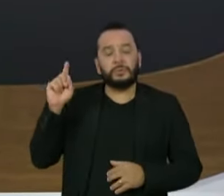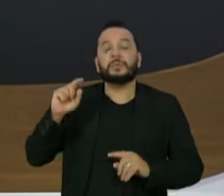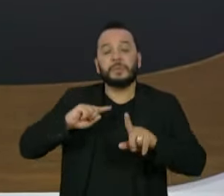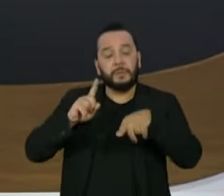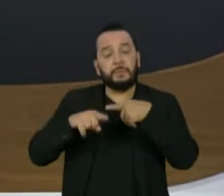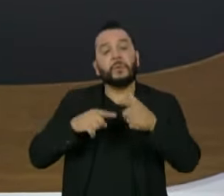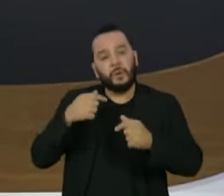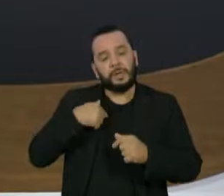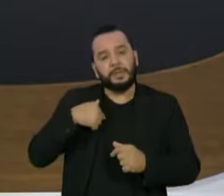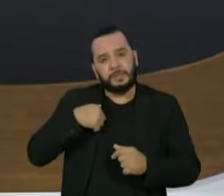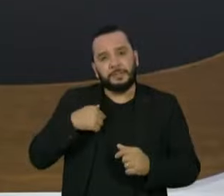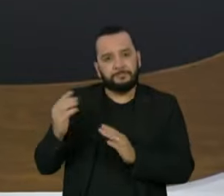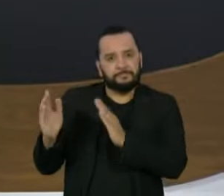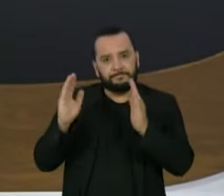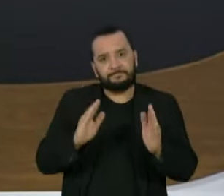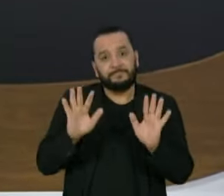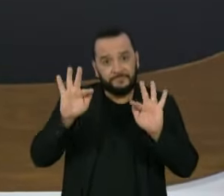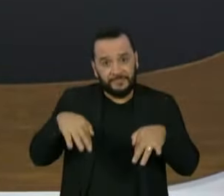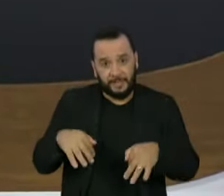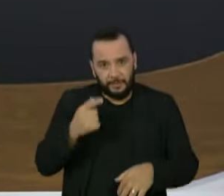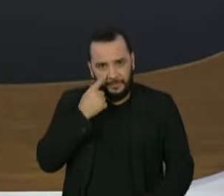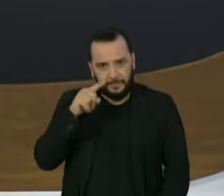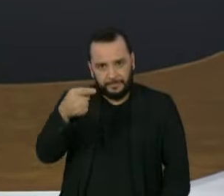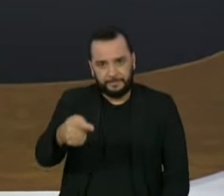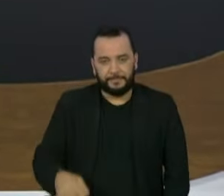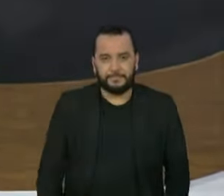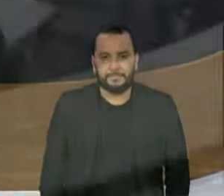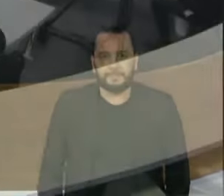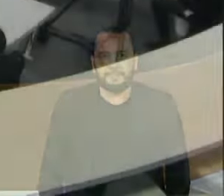a conclusão desse programa que foi eletrizante. Não sai daí.